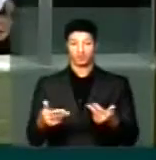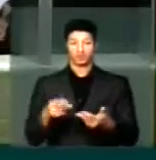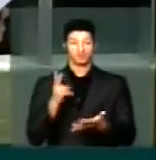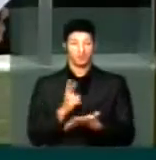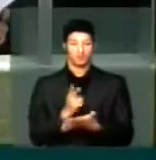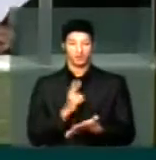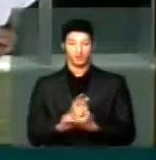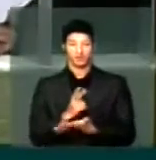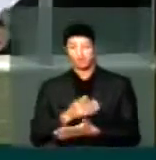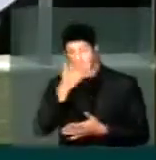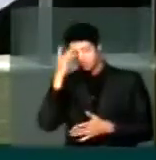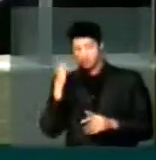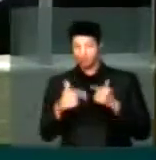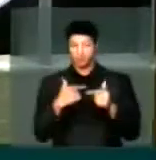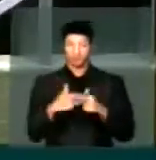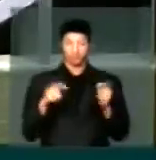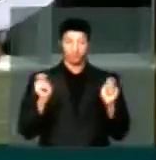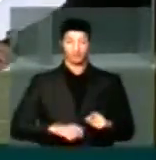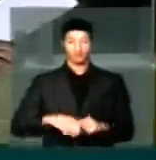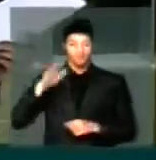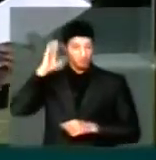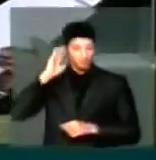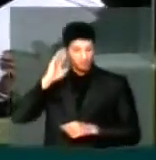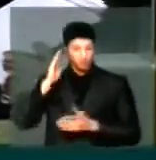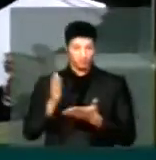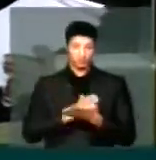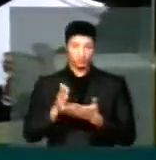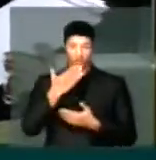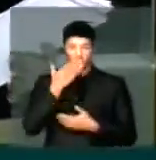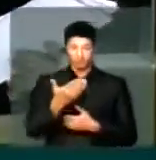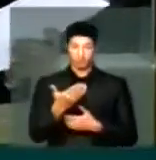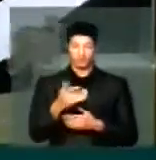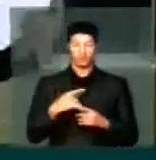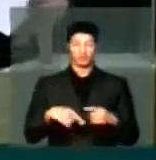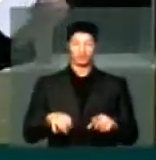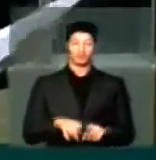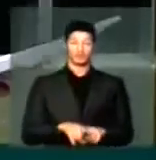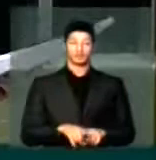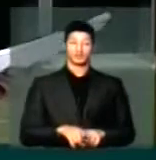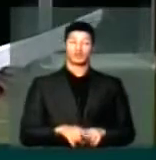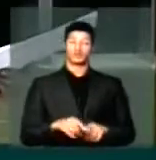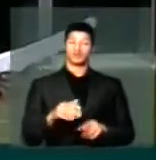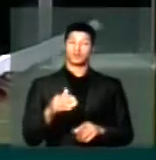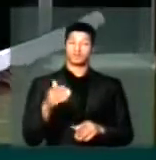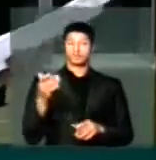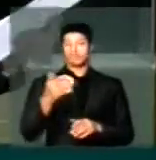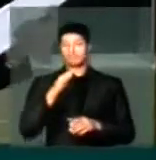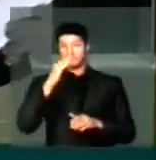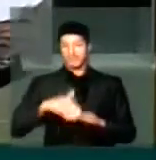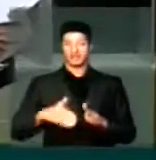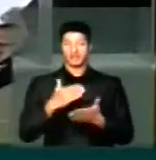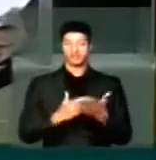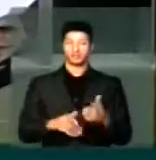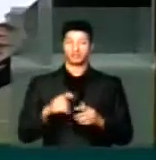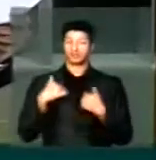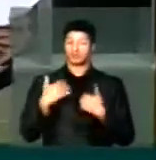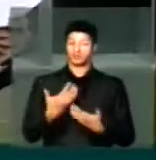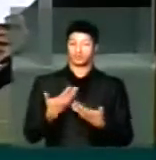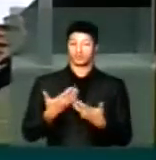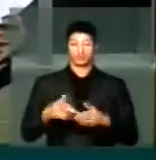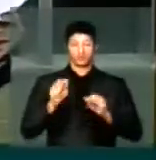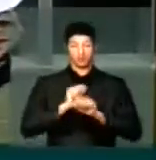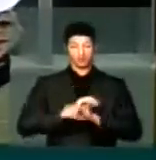mesmo os empresários têm que ser ouvidos de alguma forma e não medos de burocratas. E quero